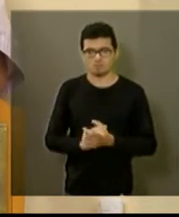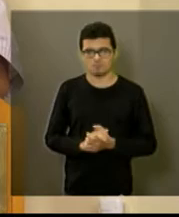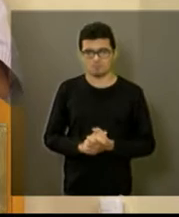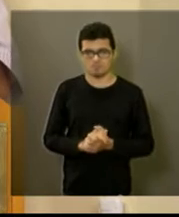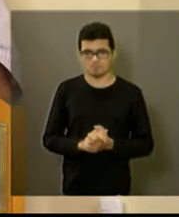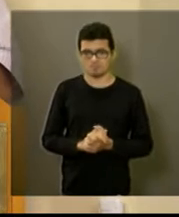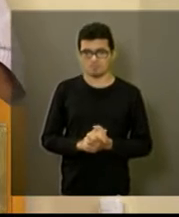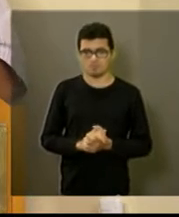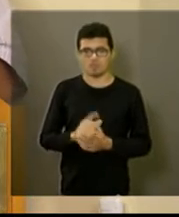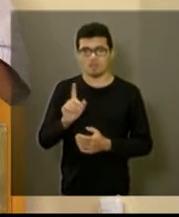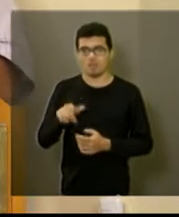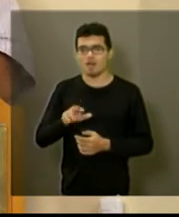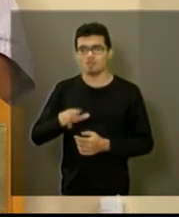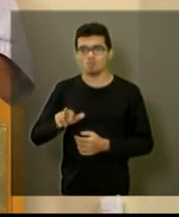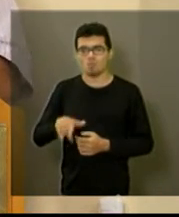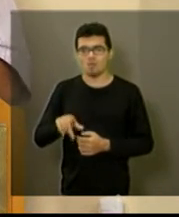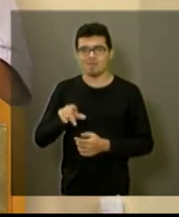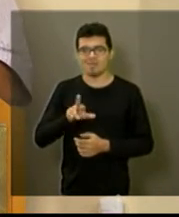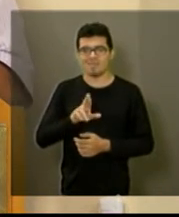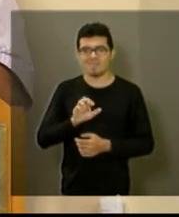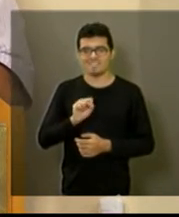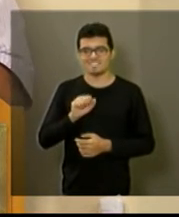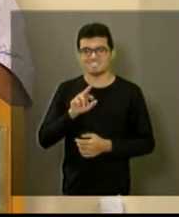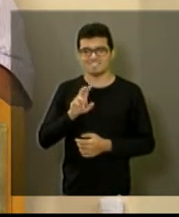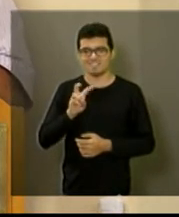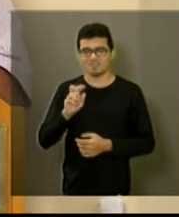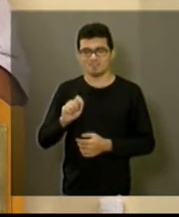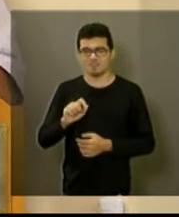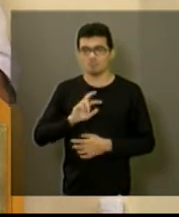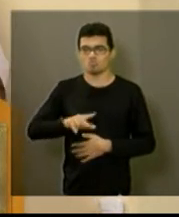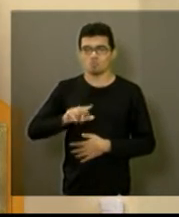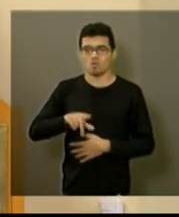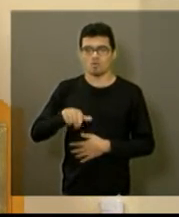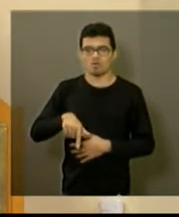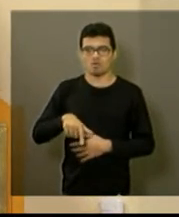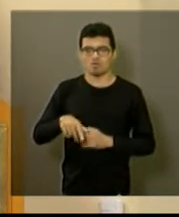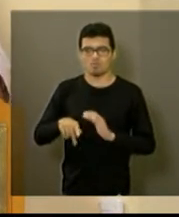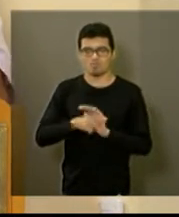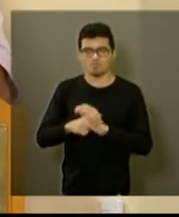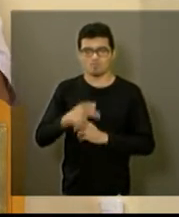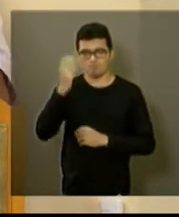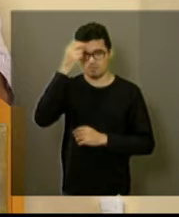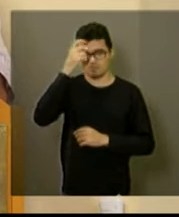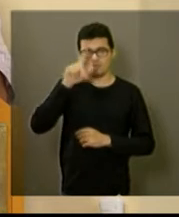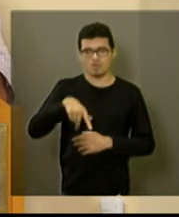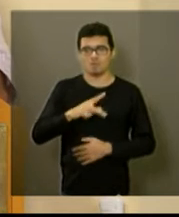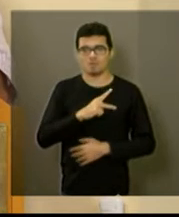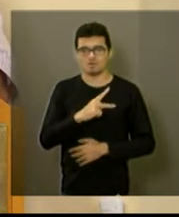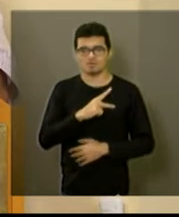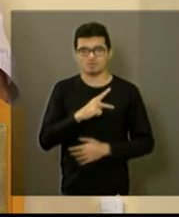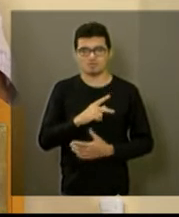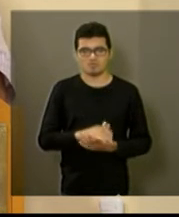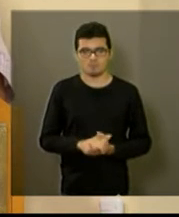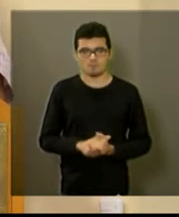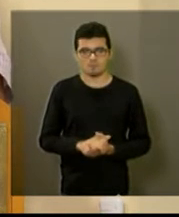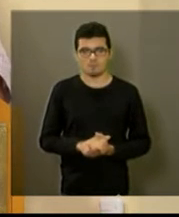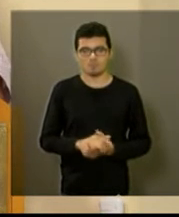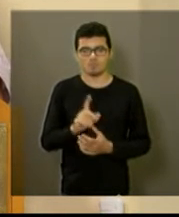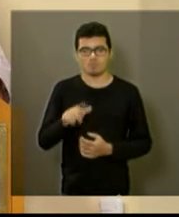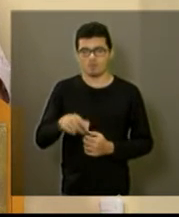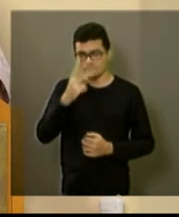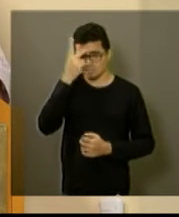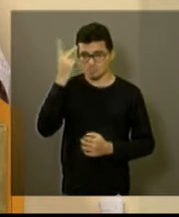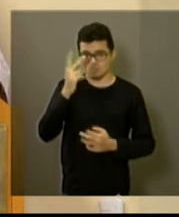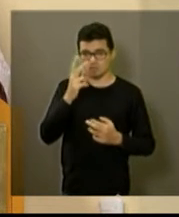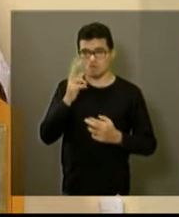é? Não, não, lá é particular mesmo, é terreno mesmo, não é reserva da prefeitura, não, é particular. O proprietário foi